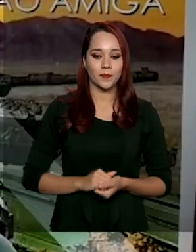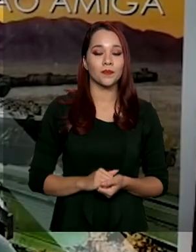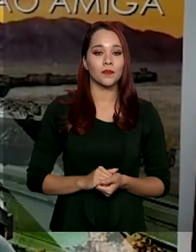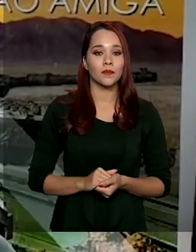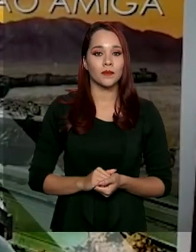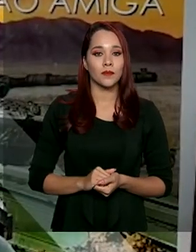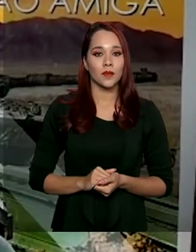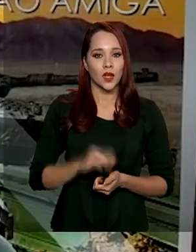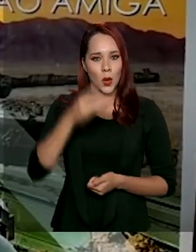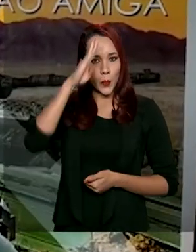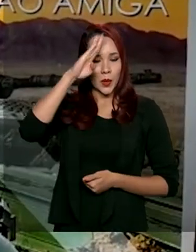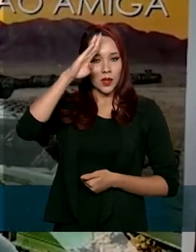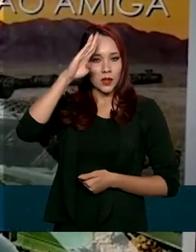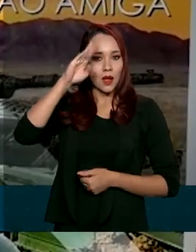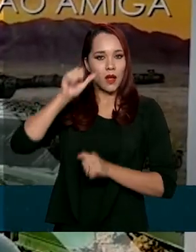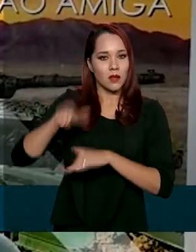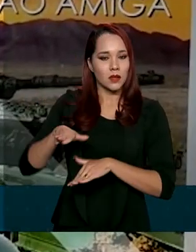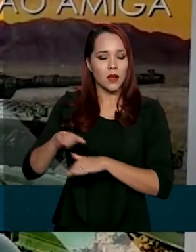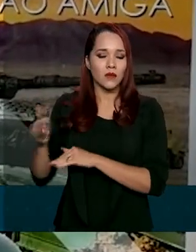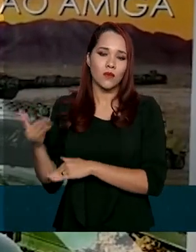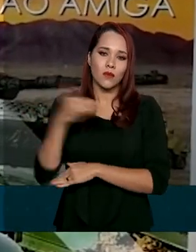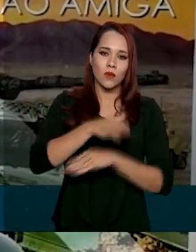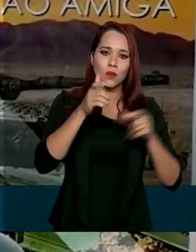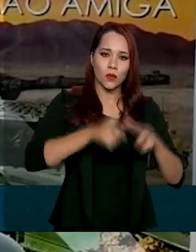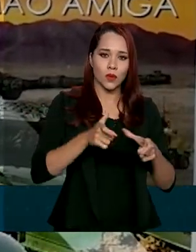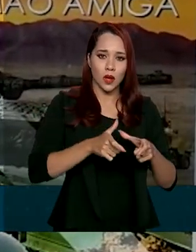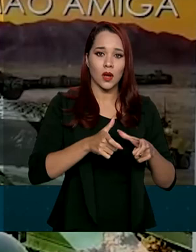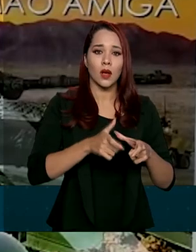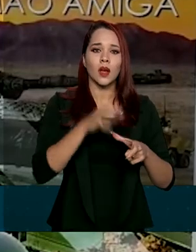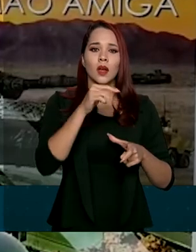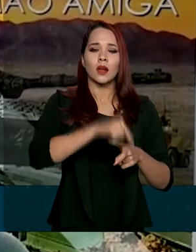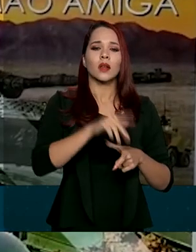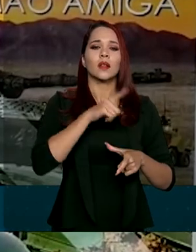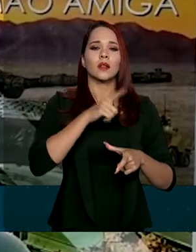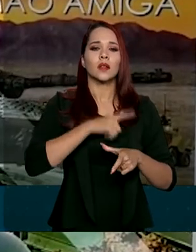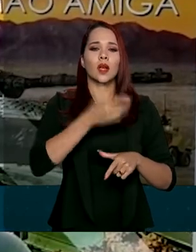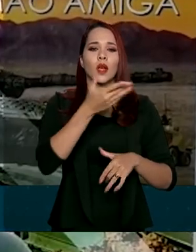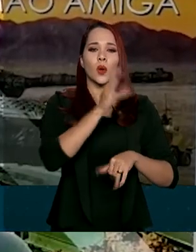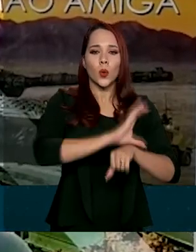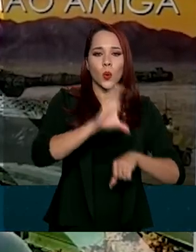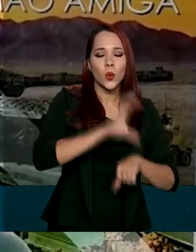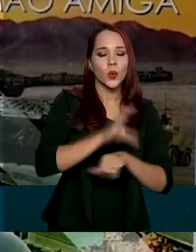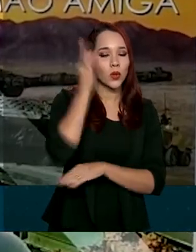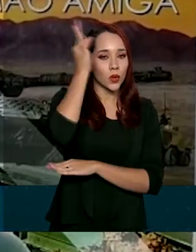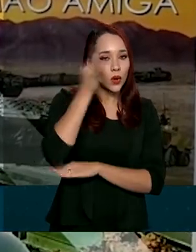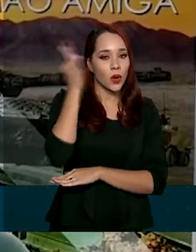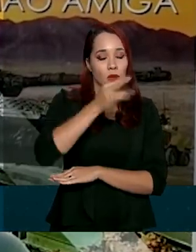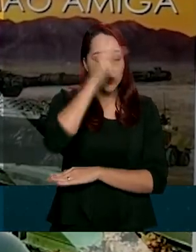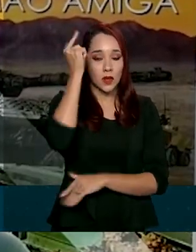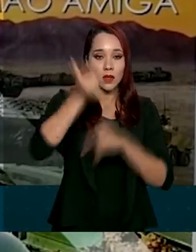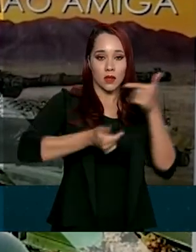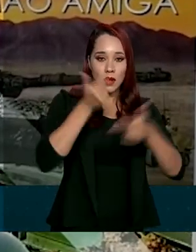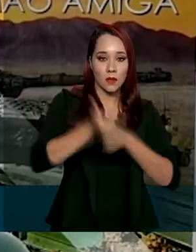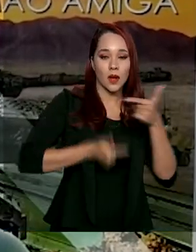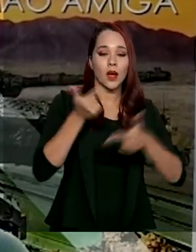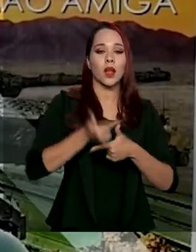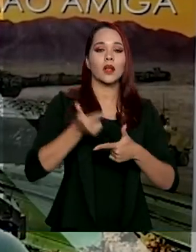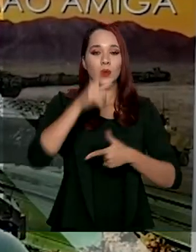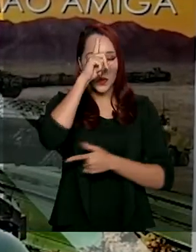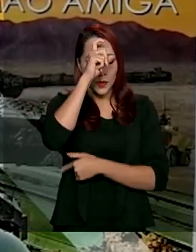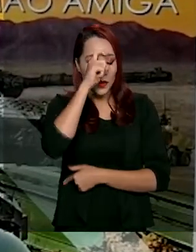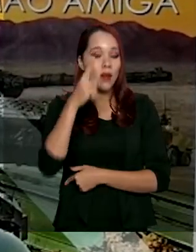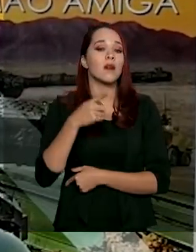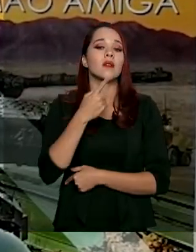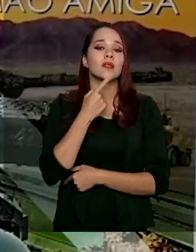Militares do Exército estiveram no local ministrando instrução teórica para os funcionários do Hemocentro e depois